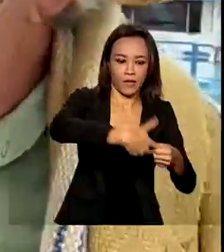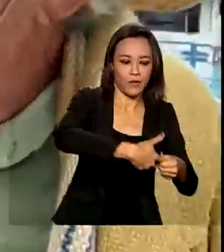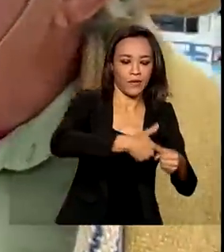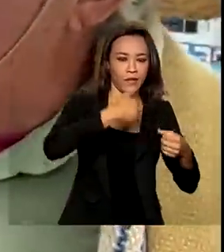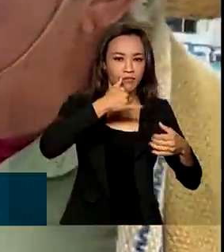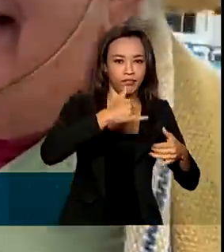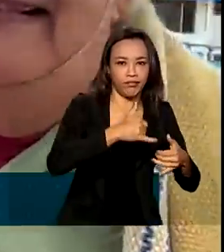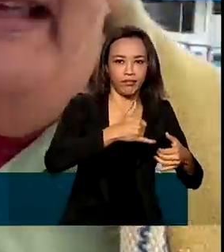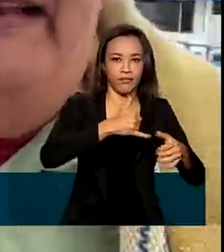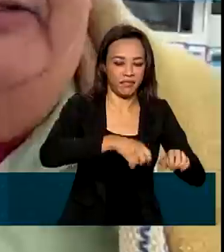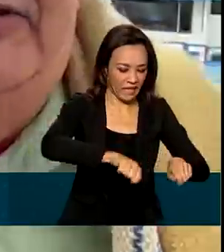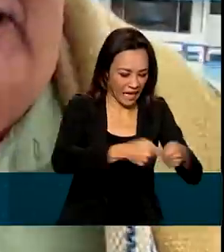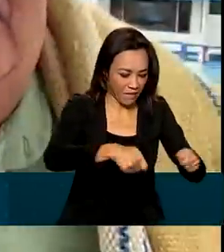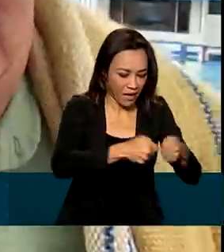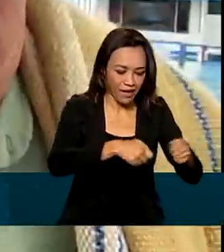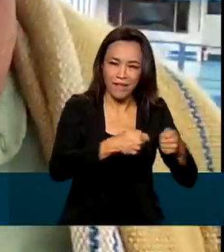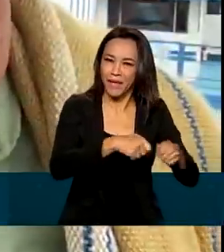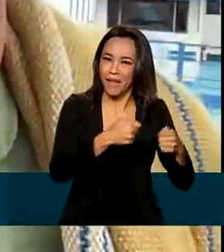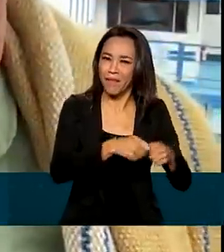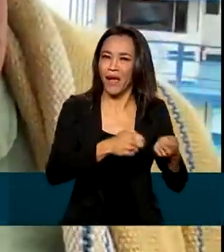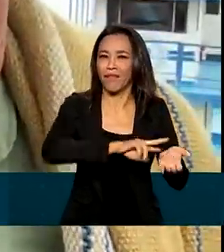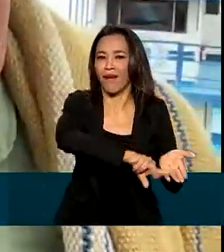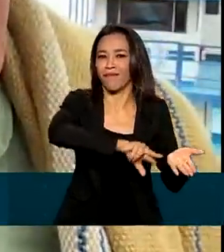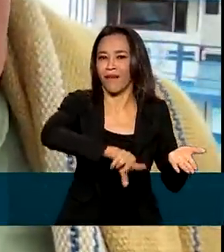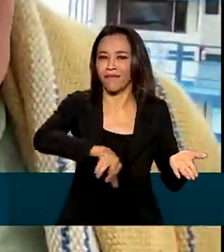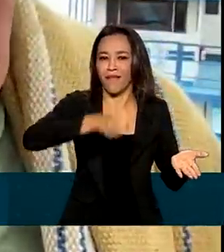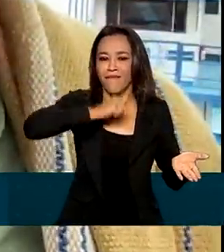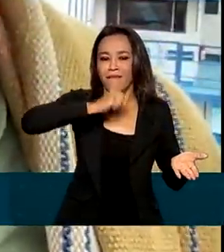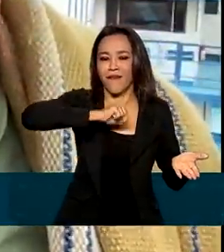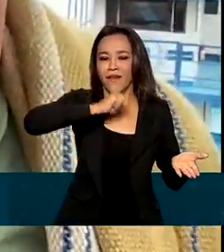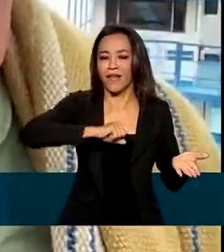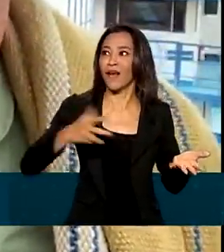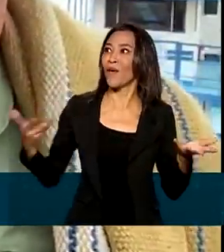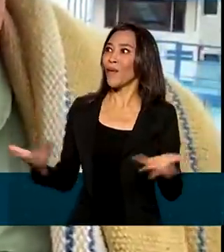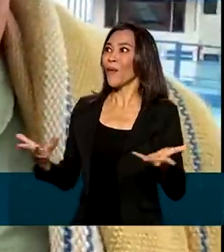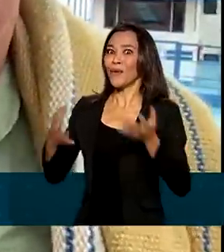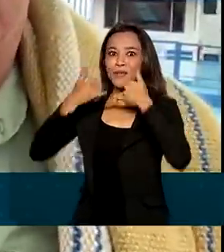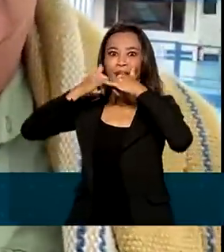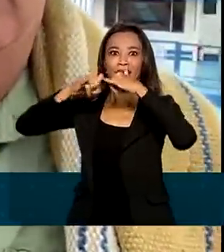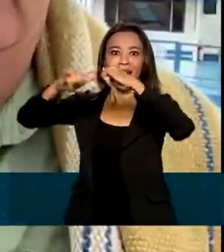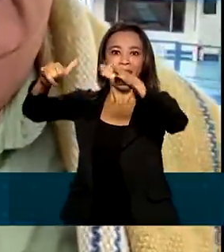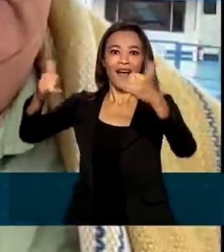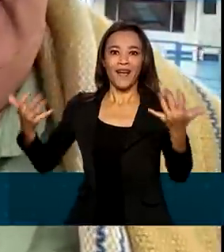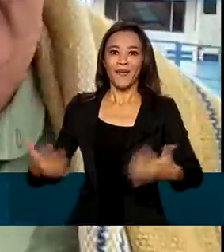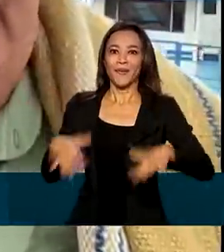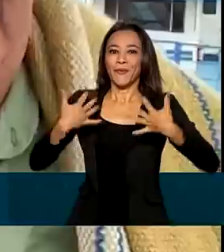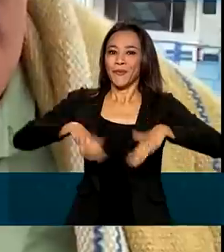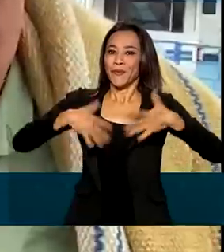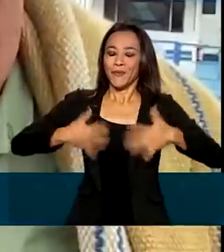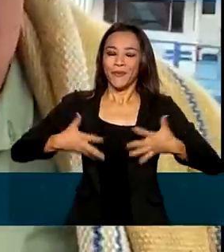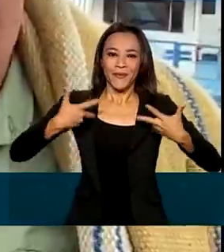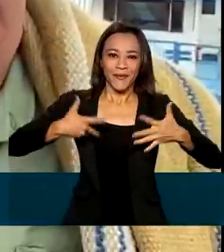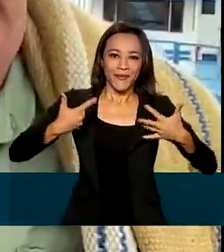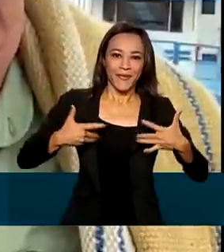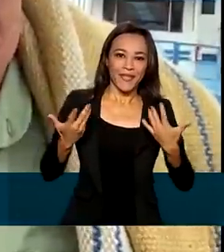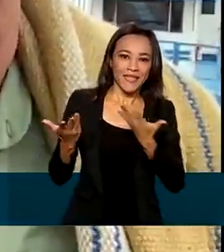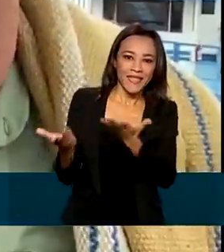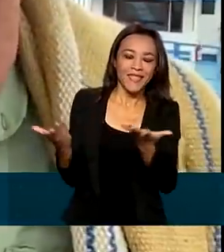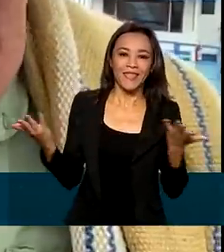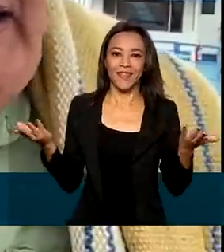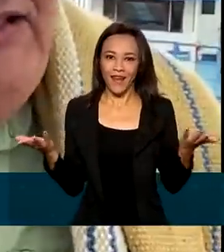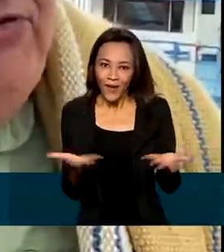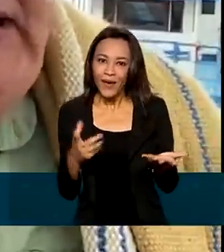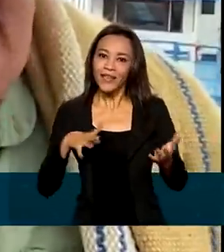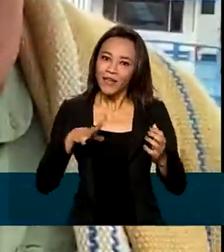pifando. Eu tenho dezenas de geradores velhos aí. Era um desespero. Agora nós temos a estabilidade da